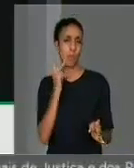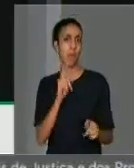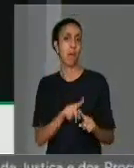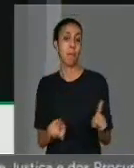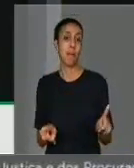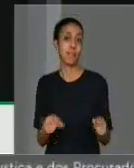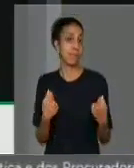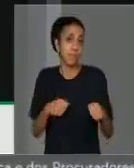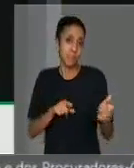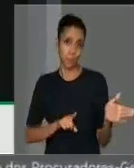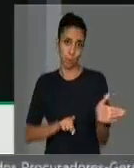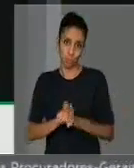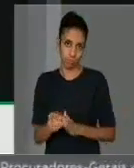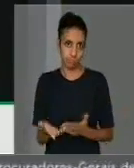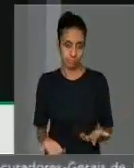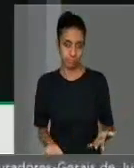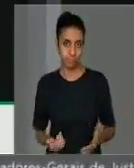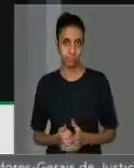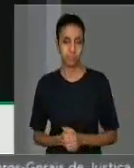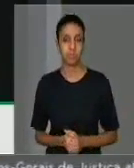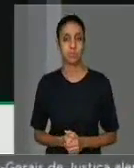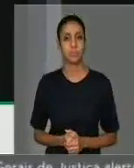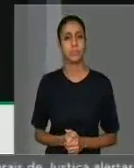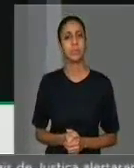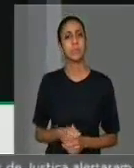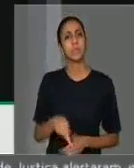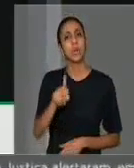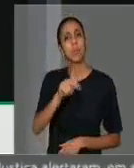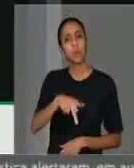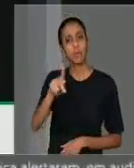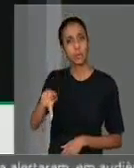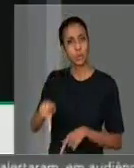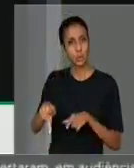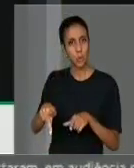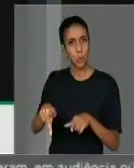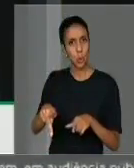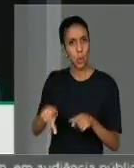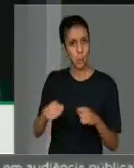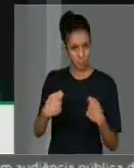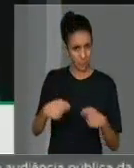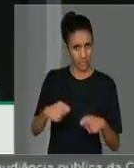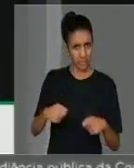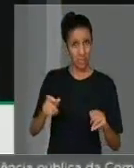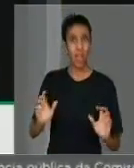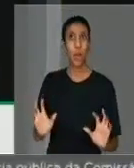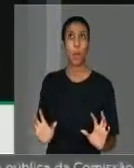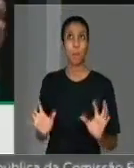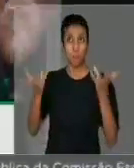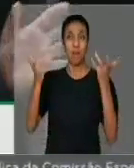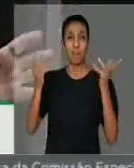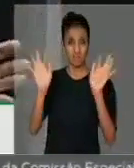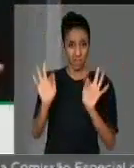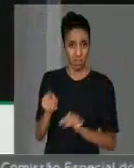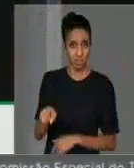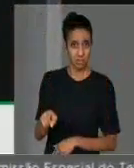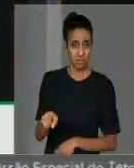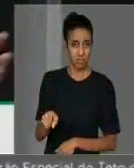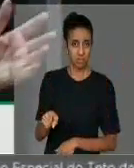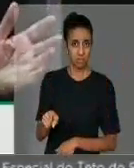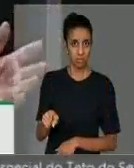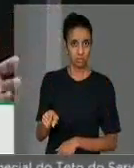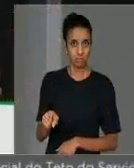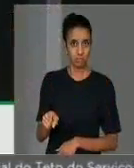como fugir. Nosso professor tem mesmo motivo para comemorar? A resposta